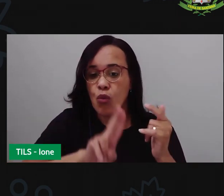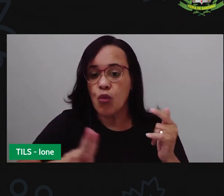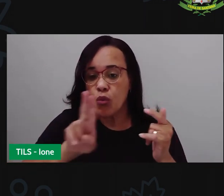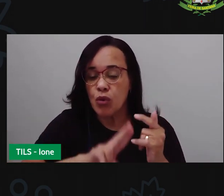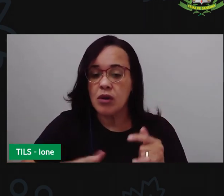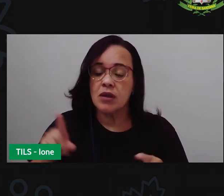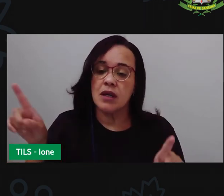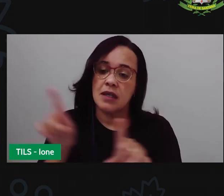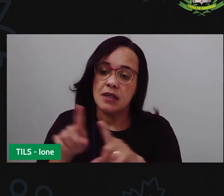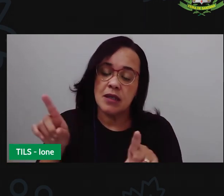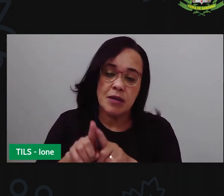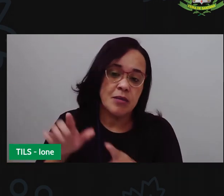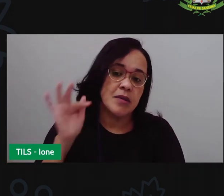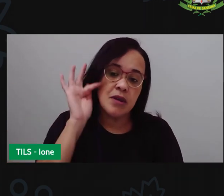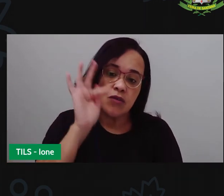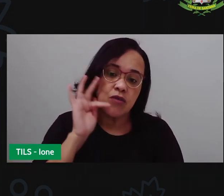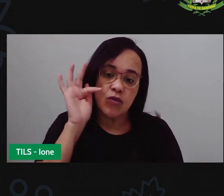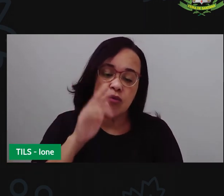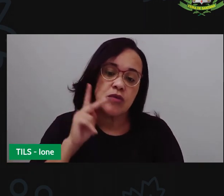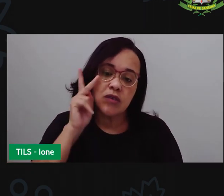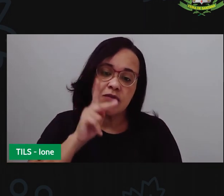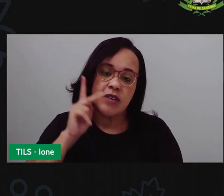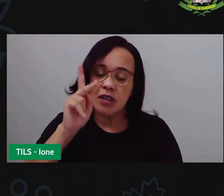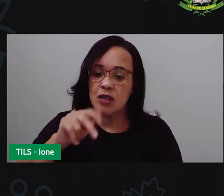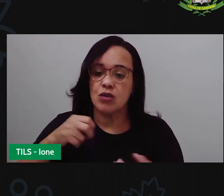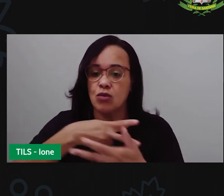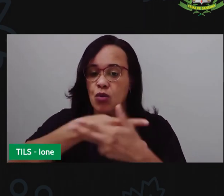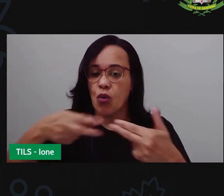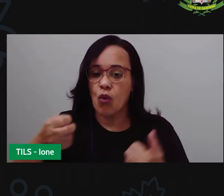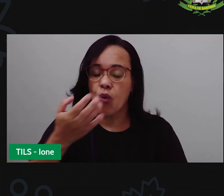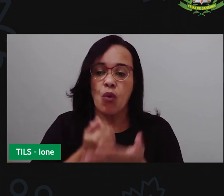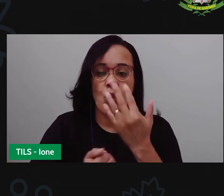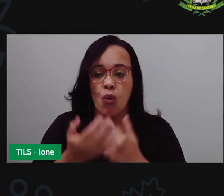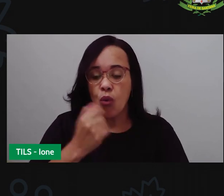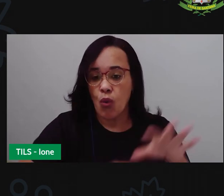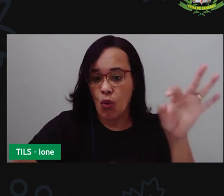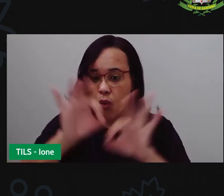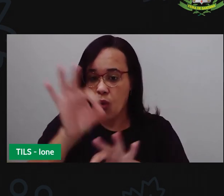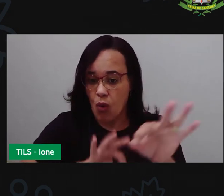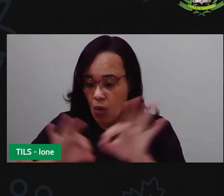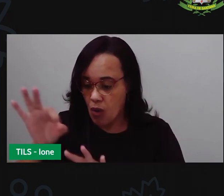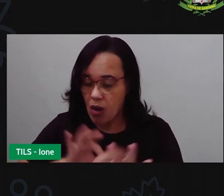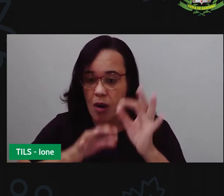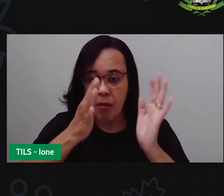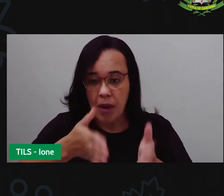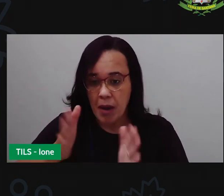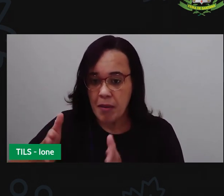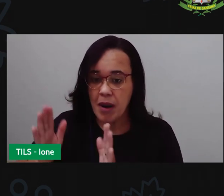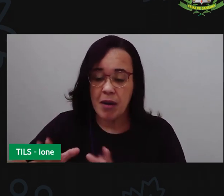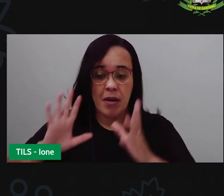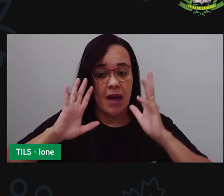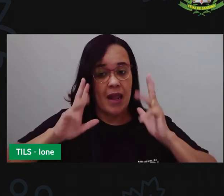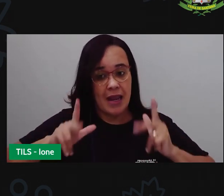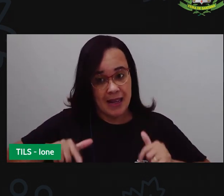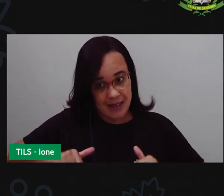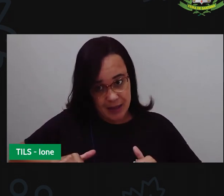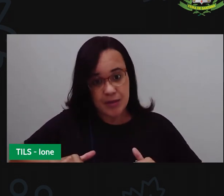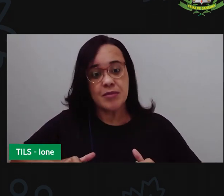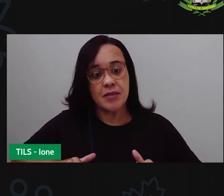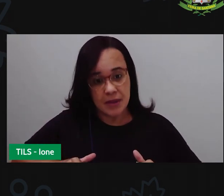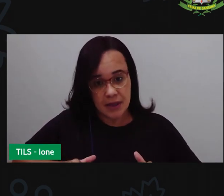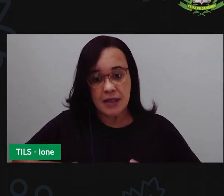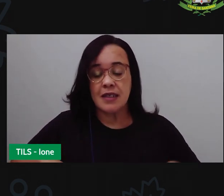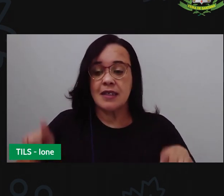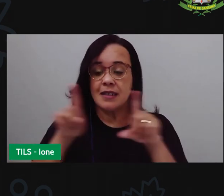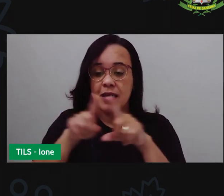verduras, as mercadorias todas bem limpas e organizadas, que é importante deixar ali, né, o lugar